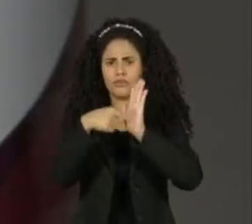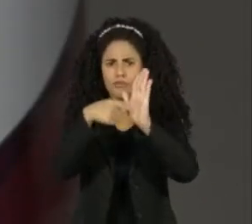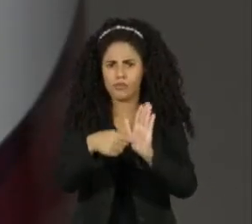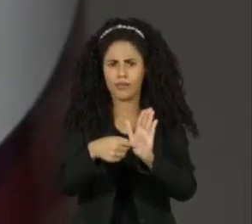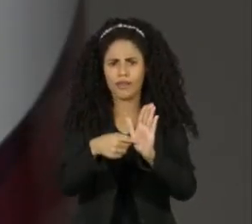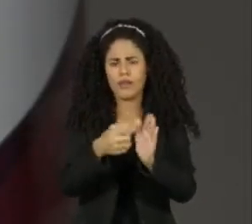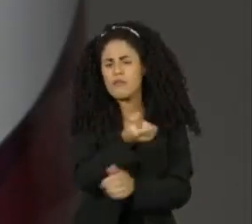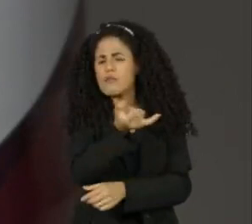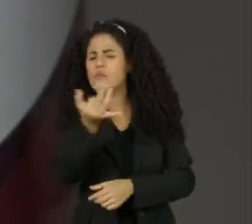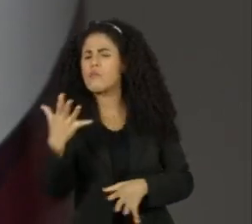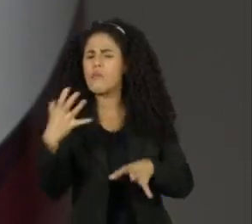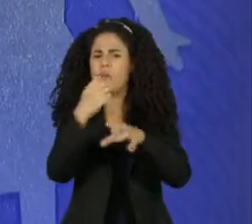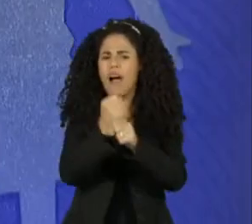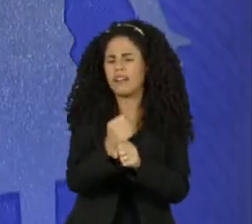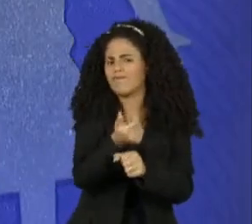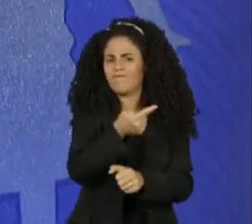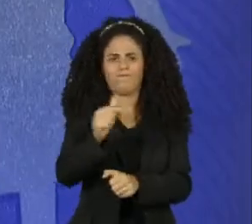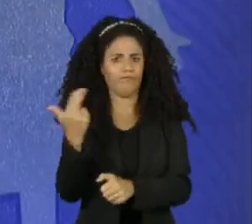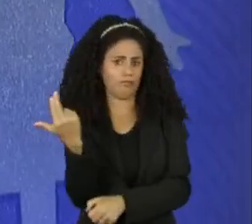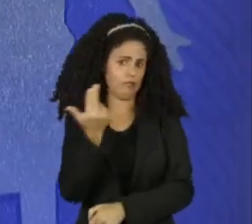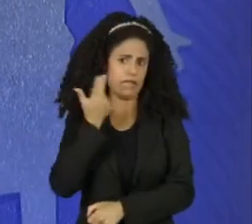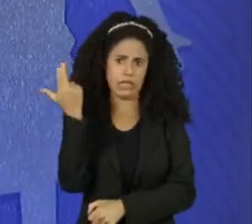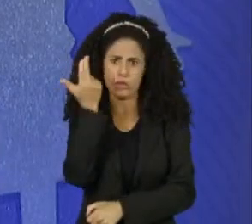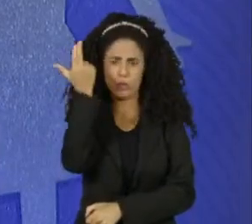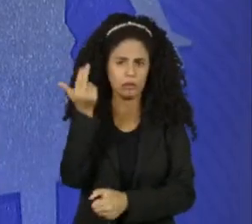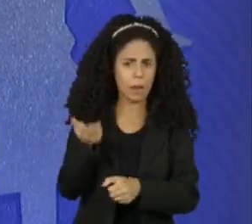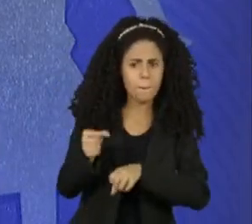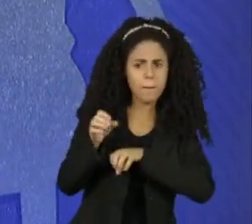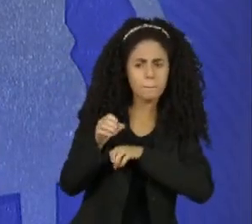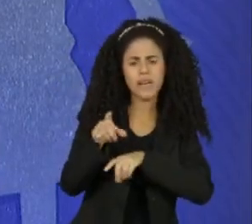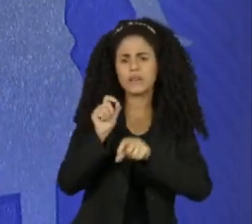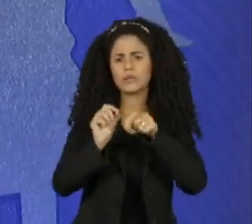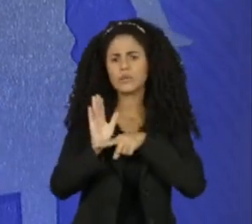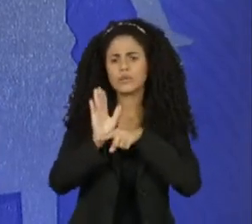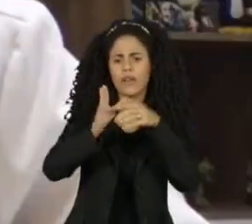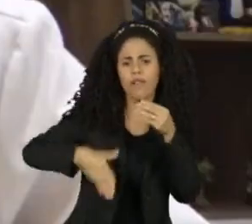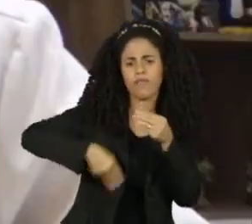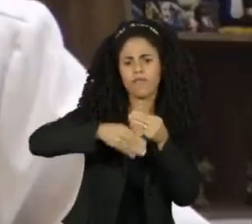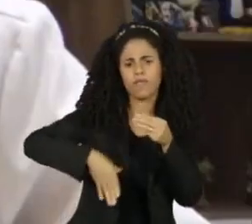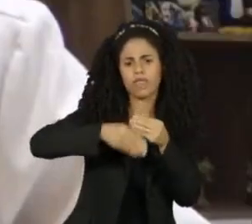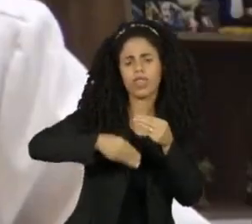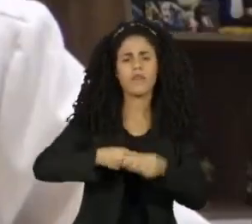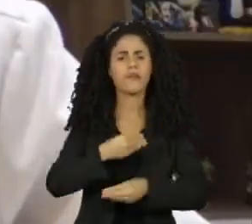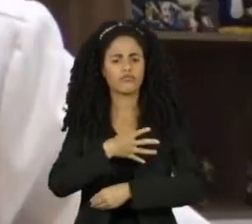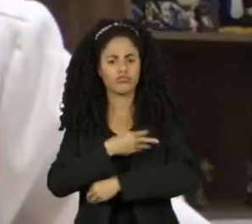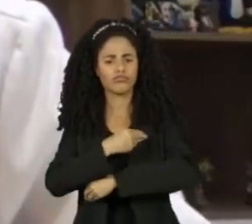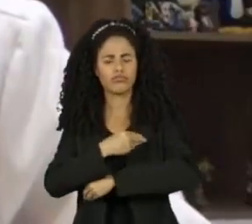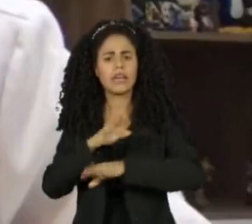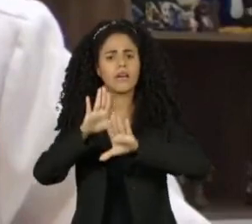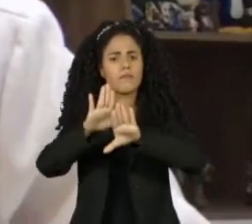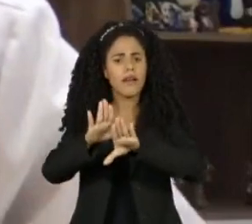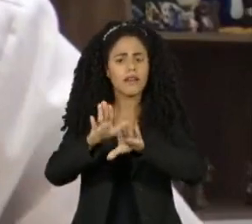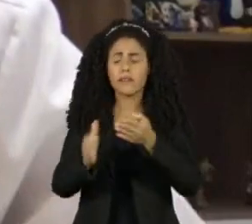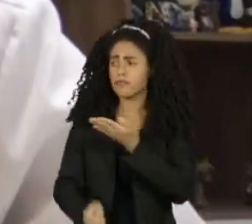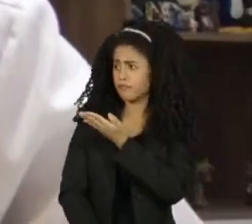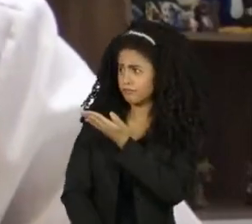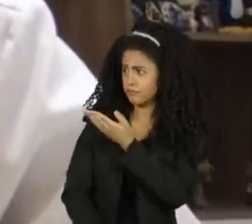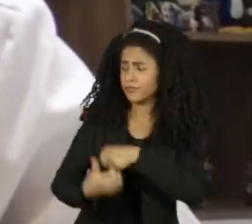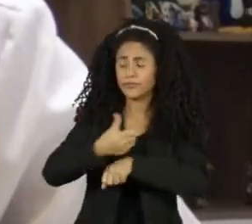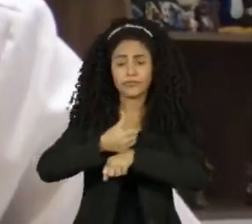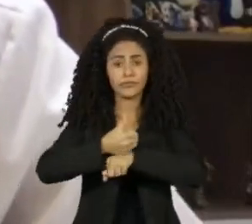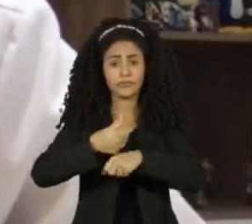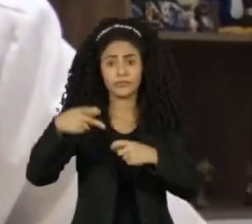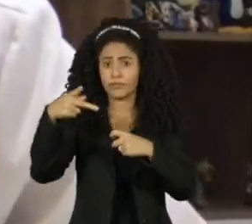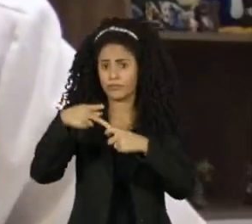estimar quanto esses benefícios influenciam a decisão médica de indicar complementos. Mas esse membro da Sociedade Brasileira de